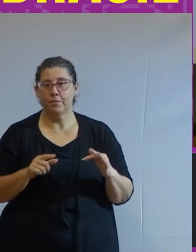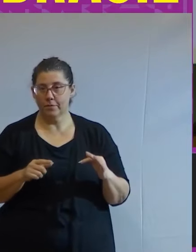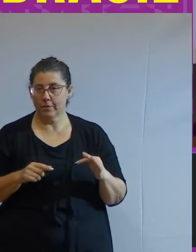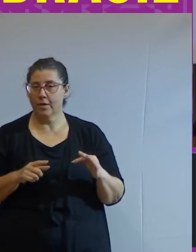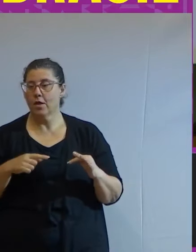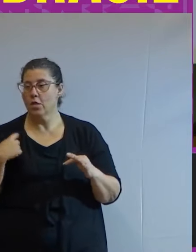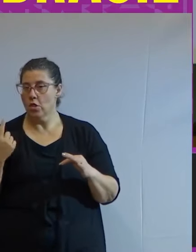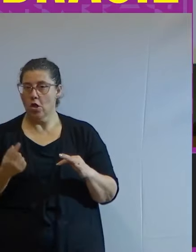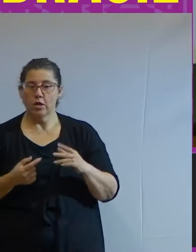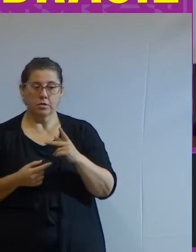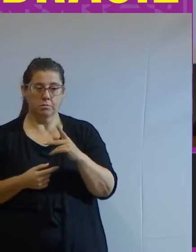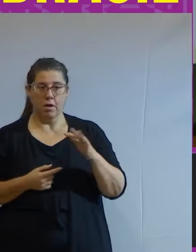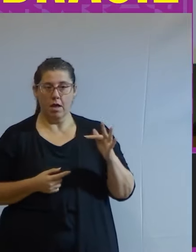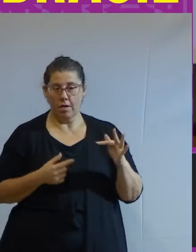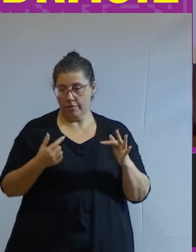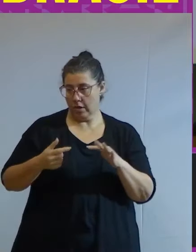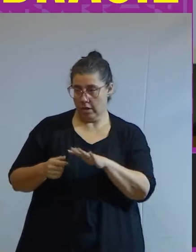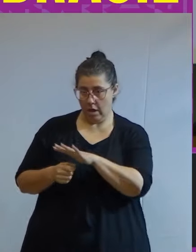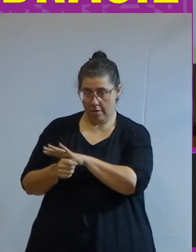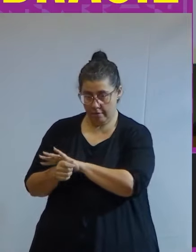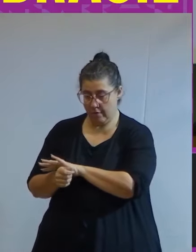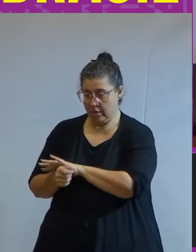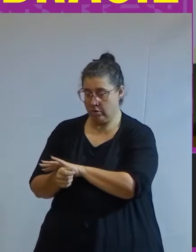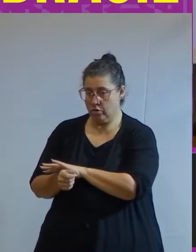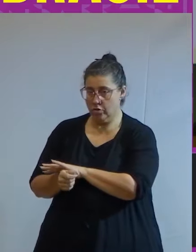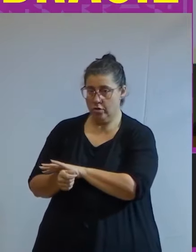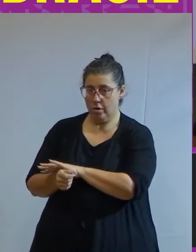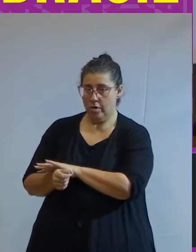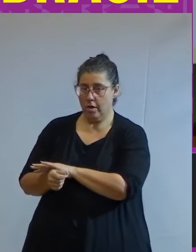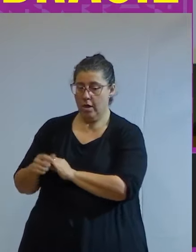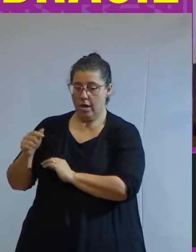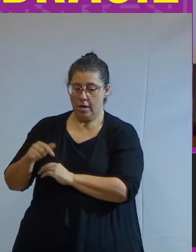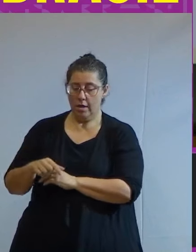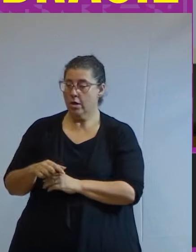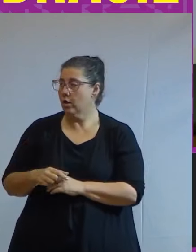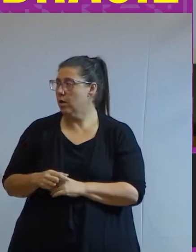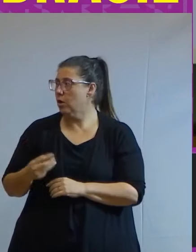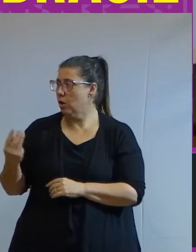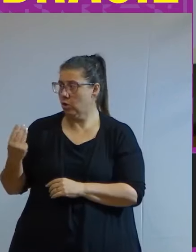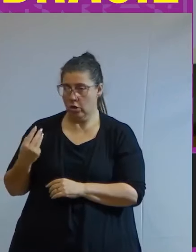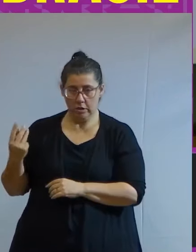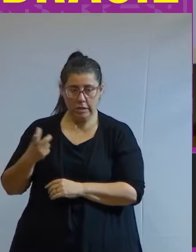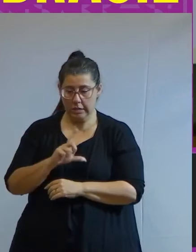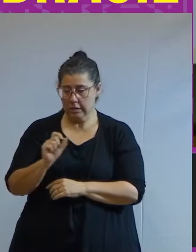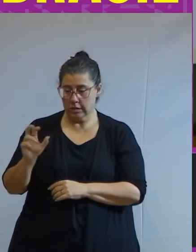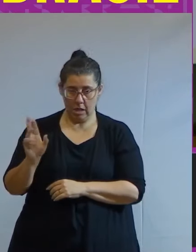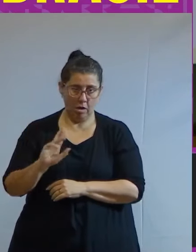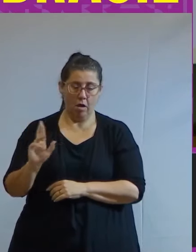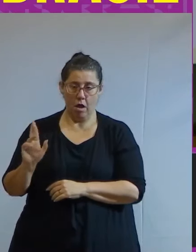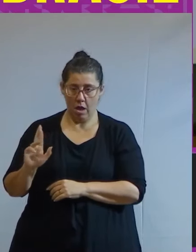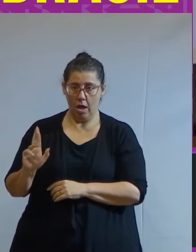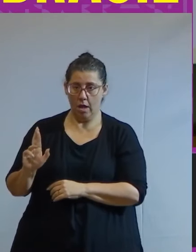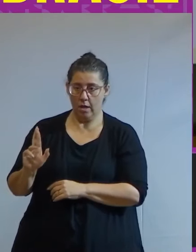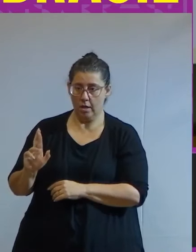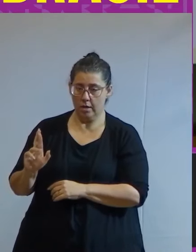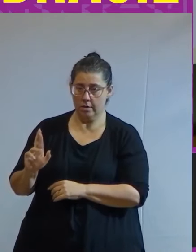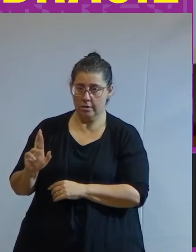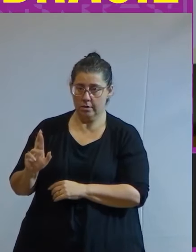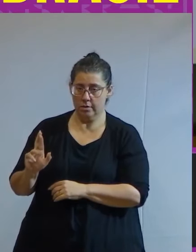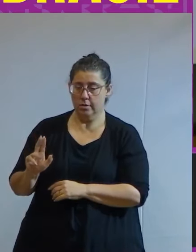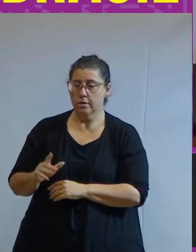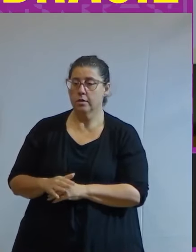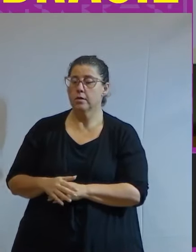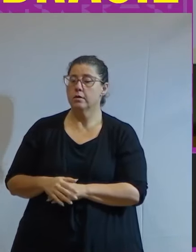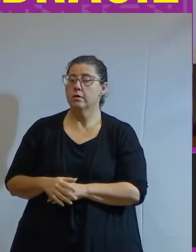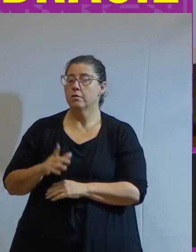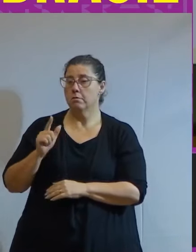nós pessoas físicas que querem investir num fundo de investimento então aqui nós três vamos investir 100 reais num fundo de investimento de renda fixa para